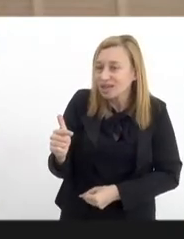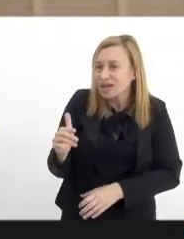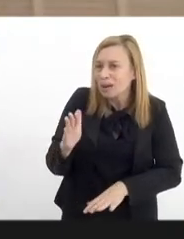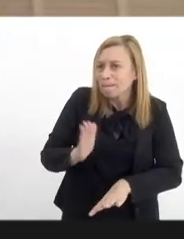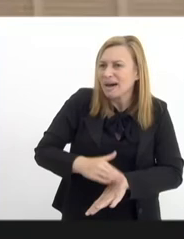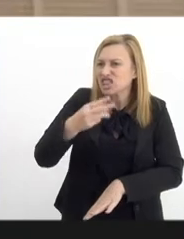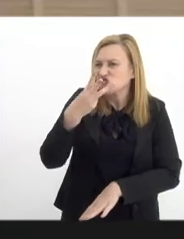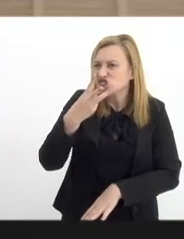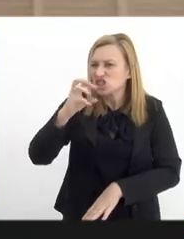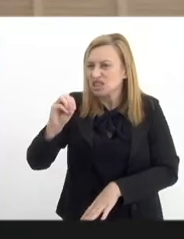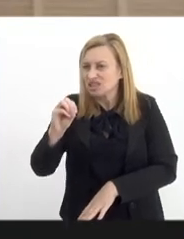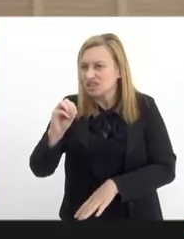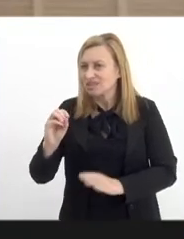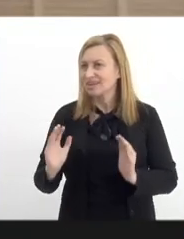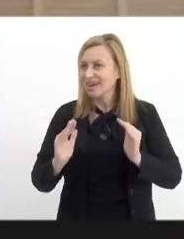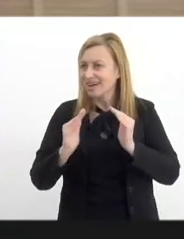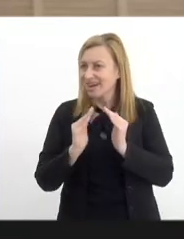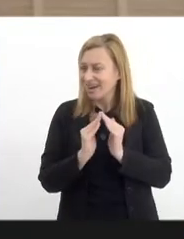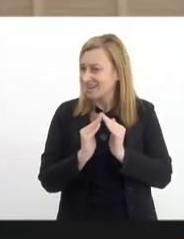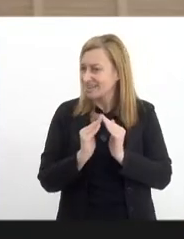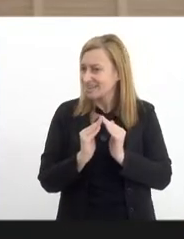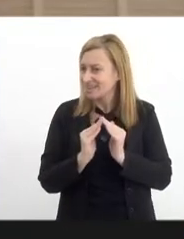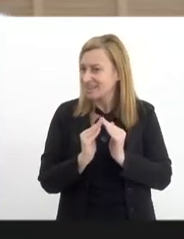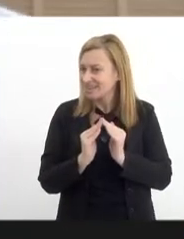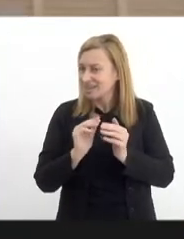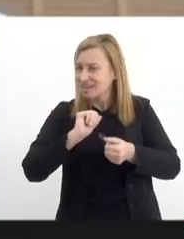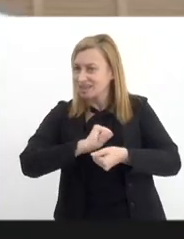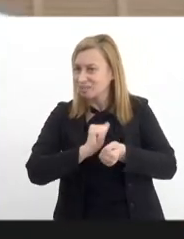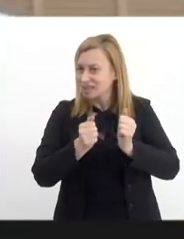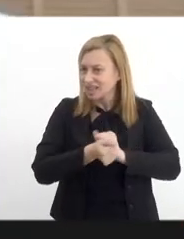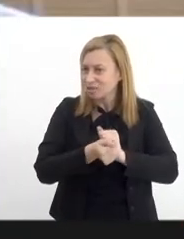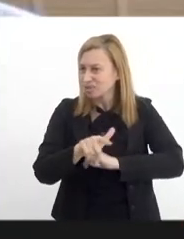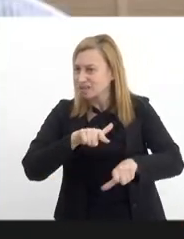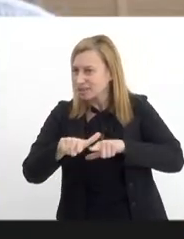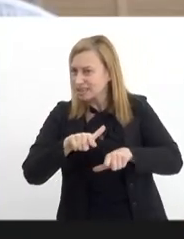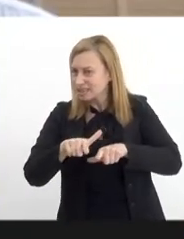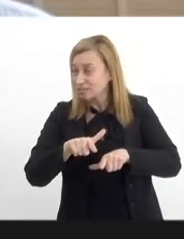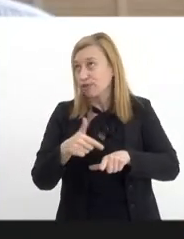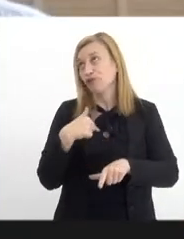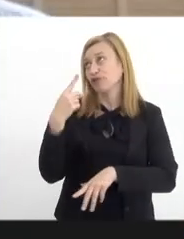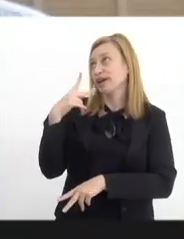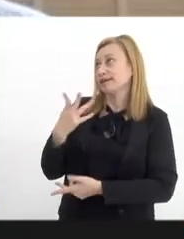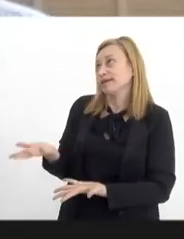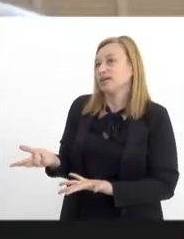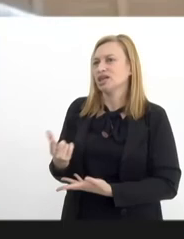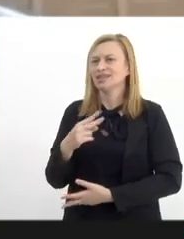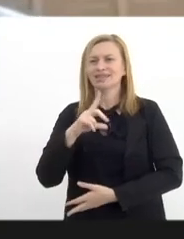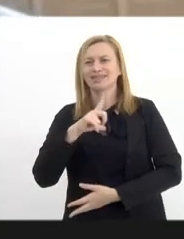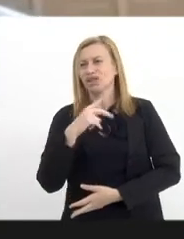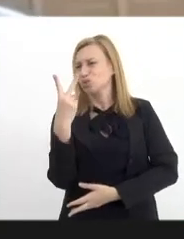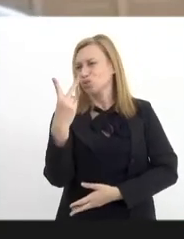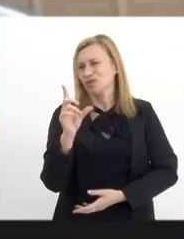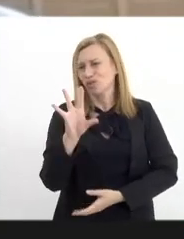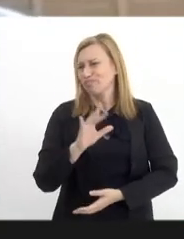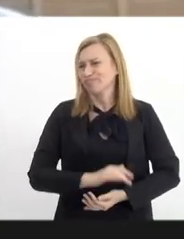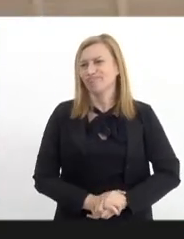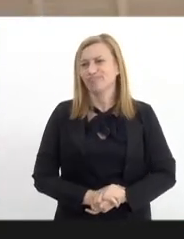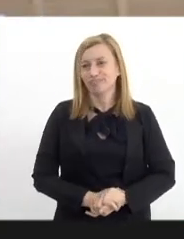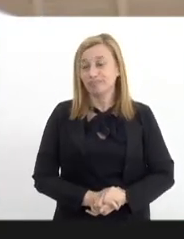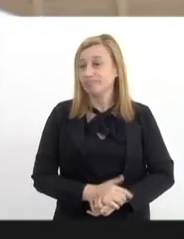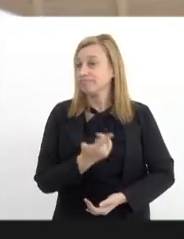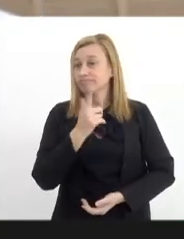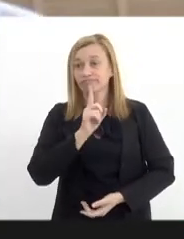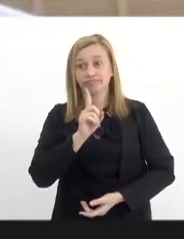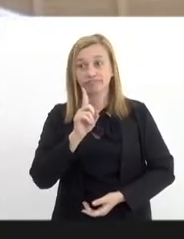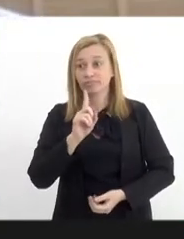de 30 casas aptas a trabalho, vou te falar, tem duas, e não